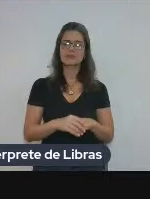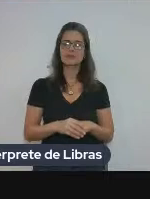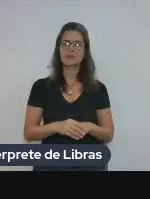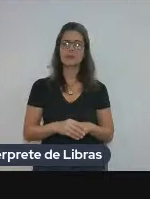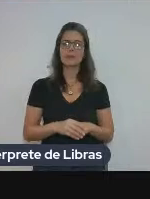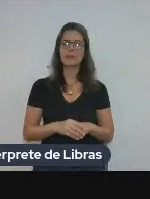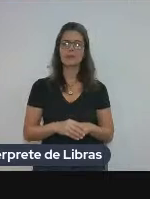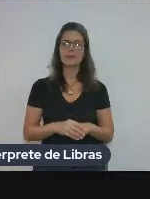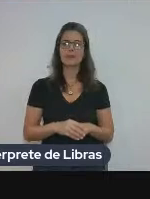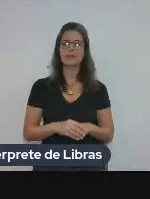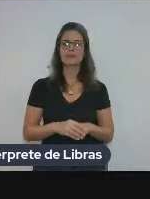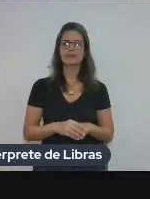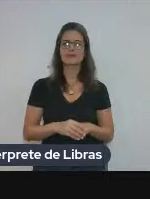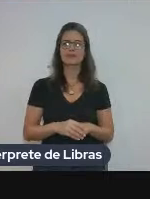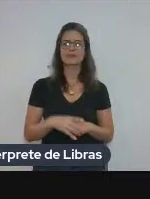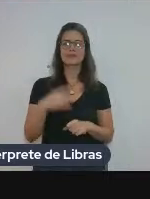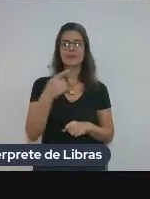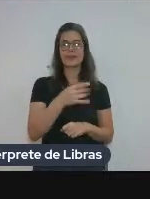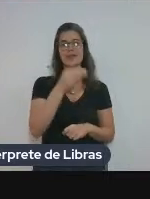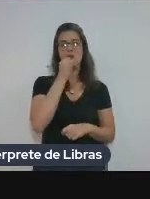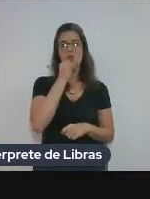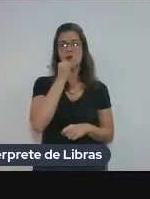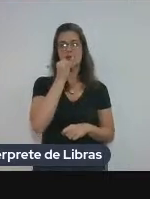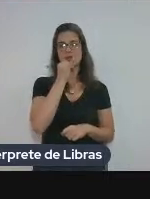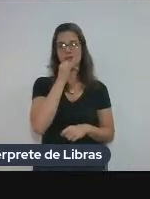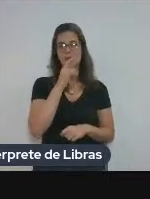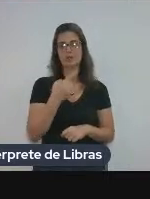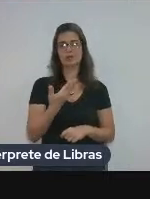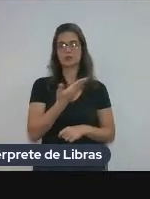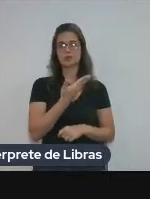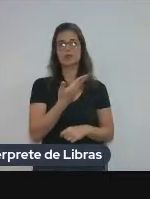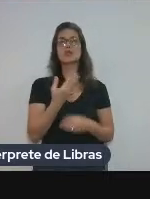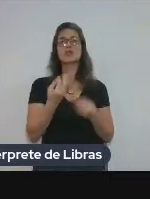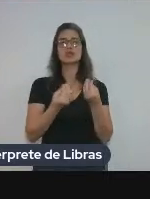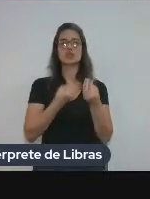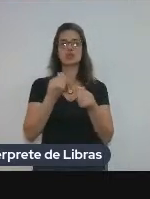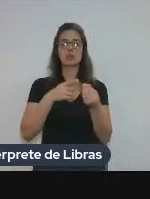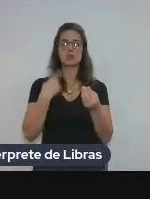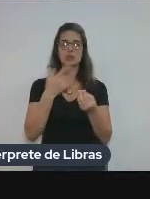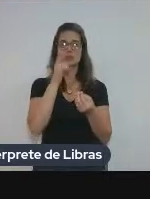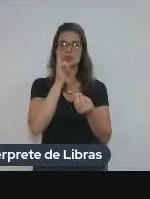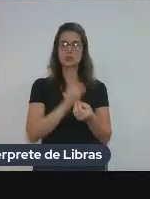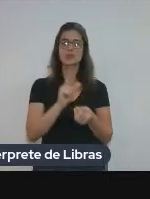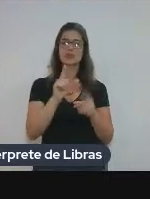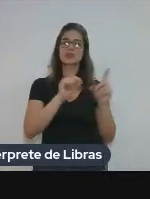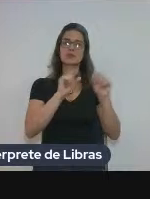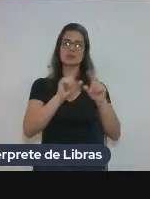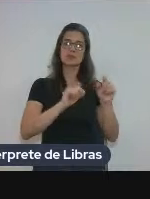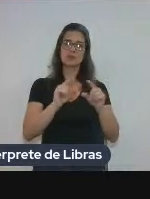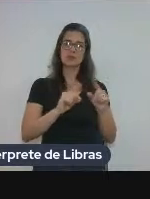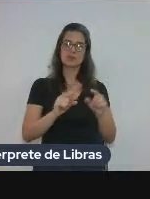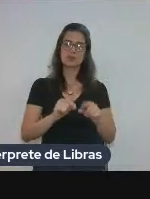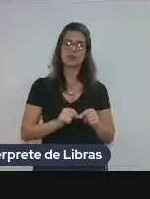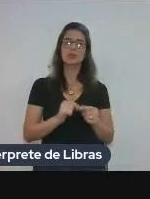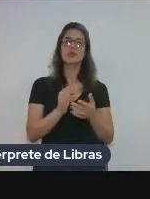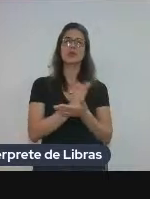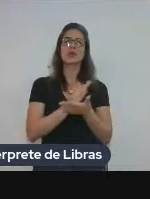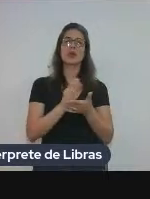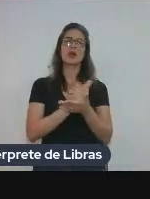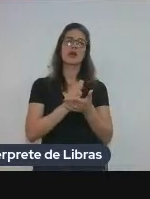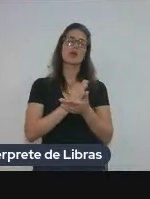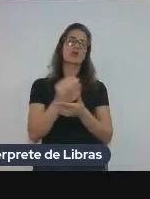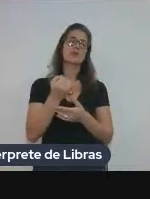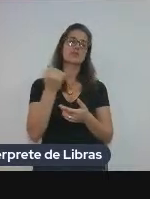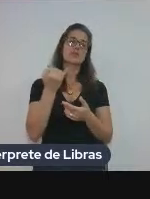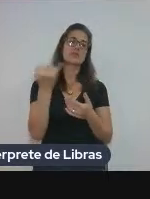Bom, não vai dar para ver, mas esse é um exemplo de como a gente consegue extrair as informações lexicais